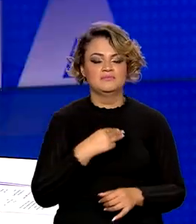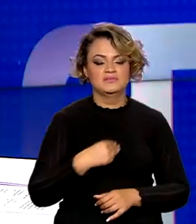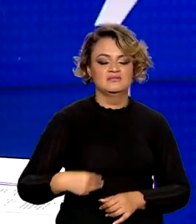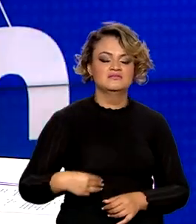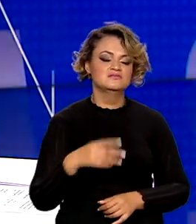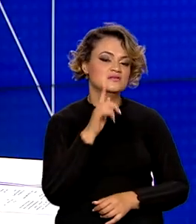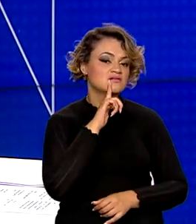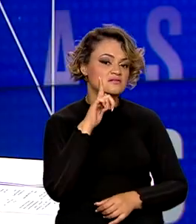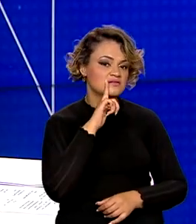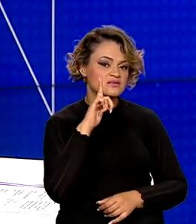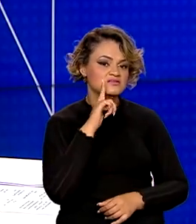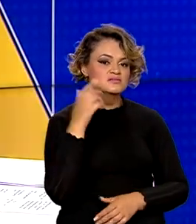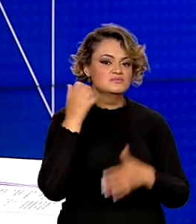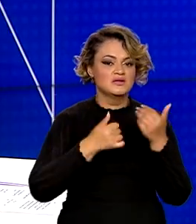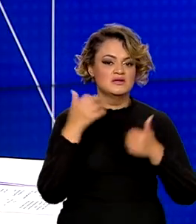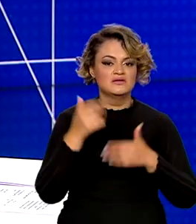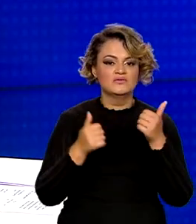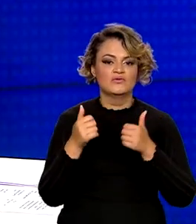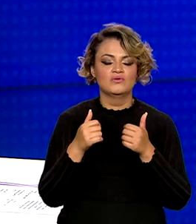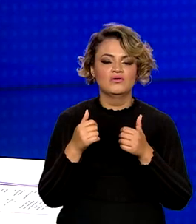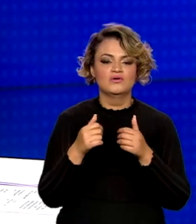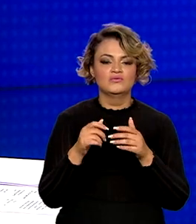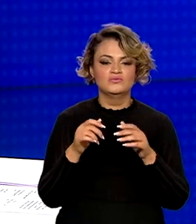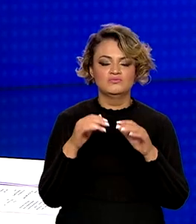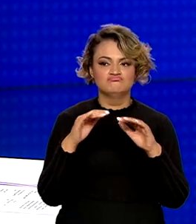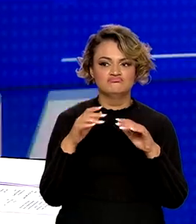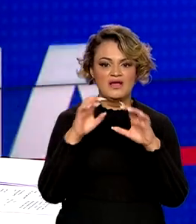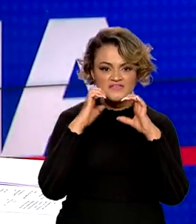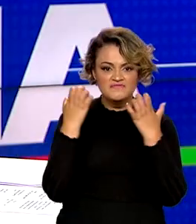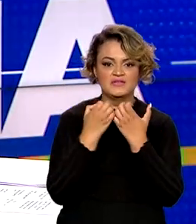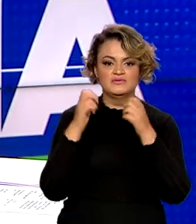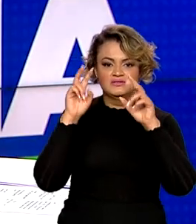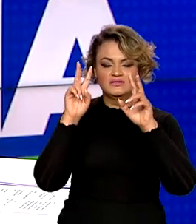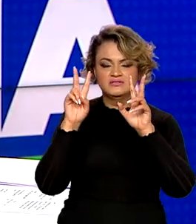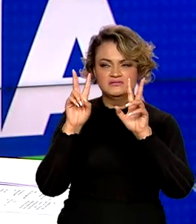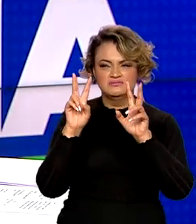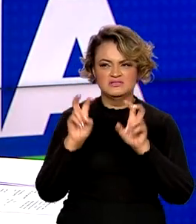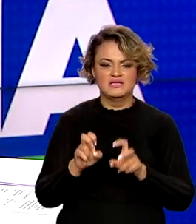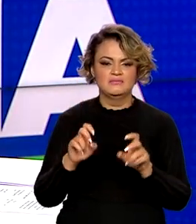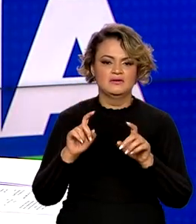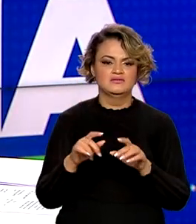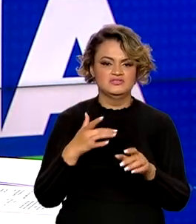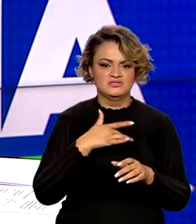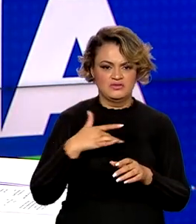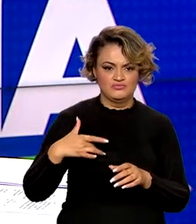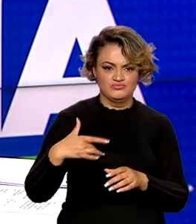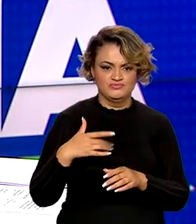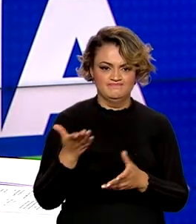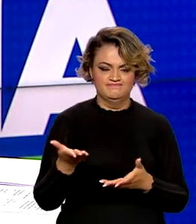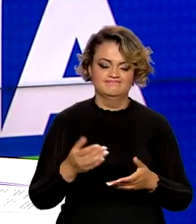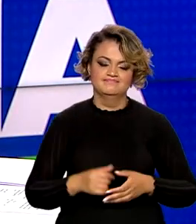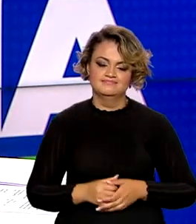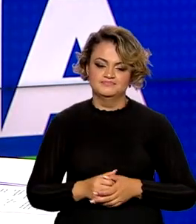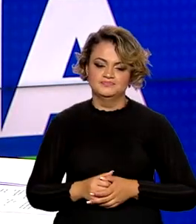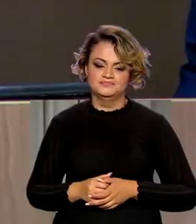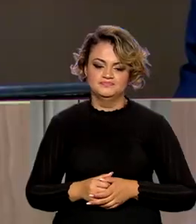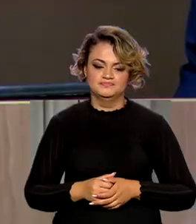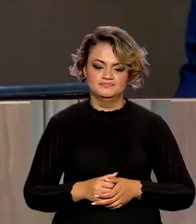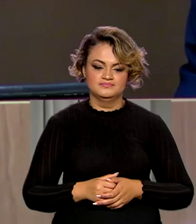Nízia Trindade no encontro internacional sobre os desafios da política de atenção especializada em saúde.